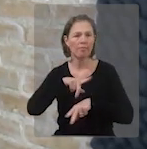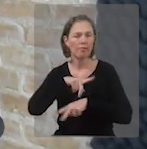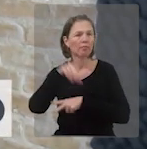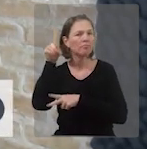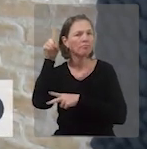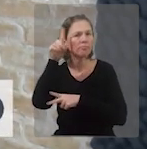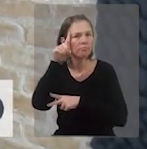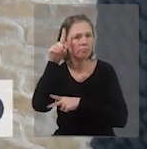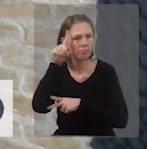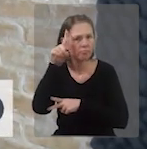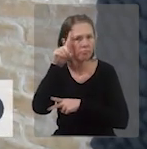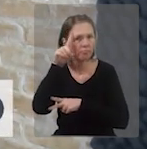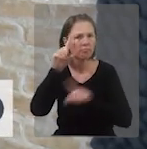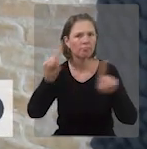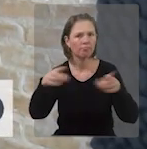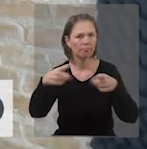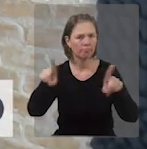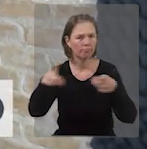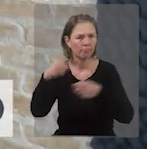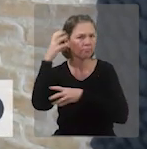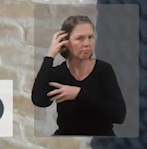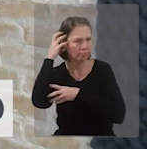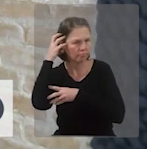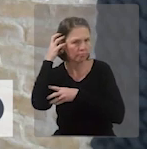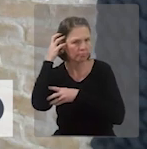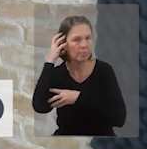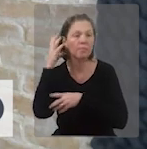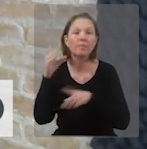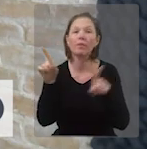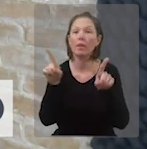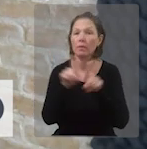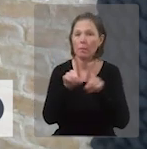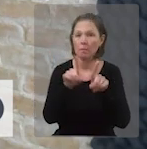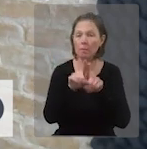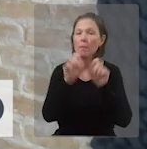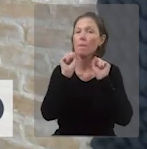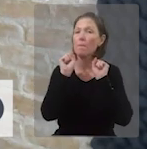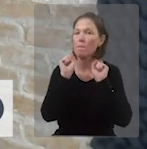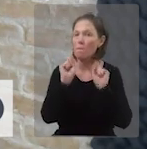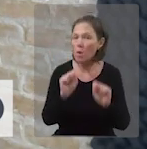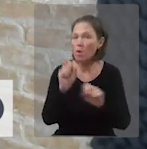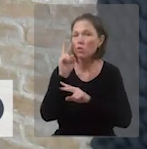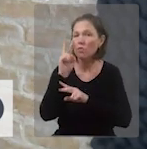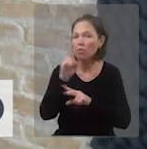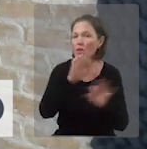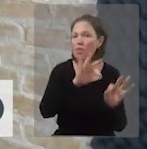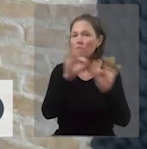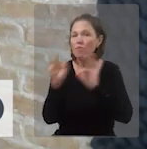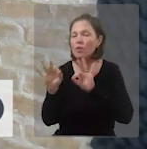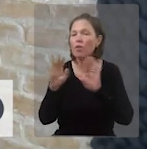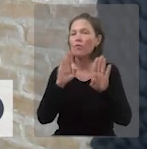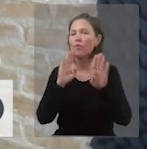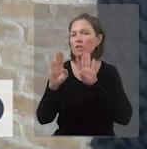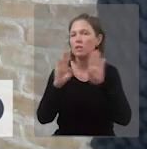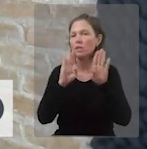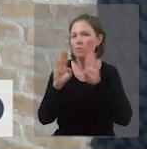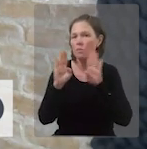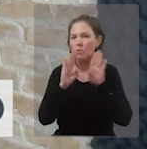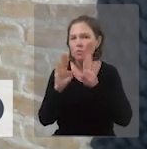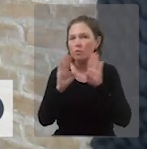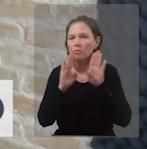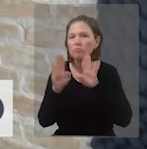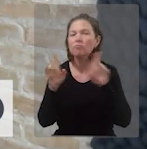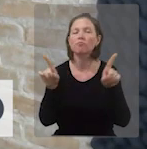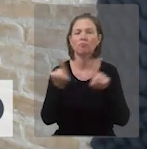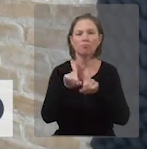Você acompanha 24 horas por dia em rádio cpt.com.br. Também é convidado a acompanhar a nossa transmissão por vídeo no facebook